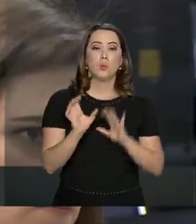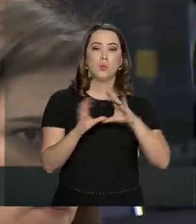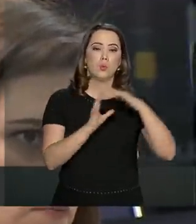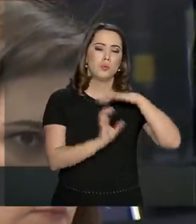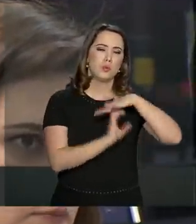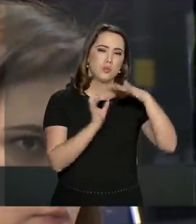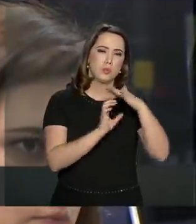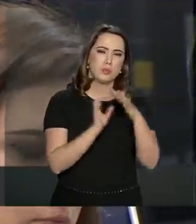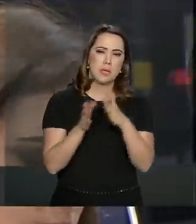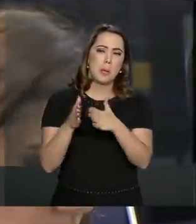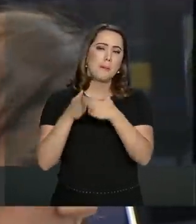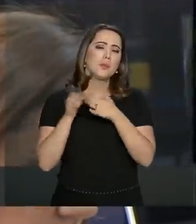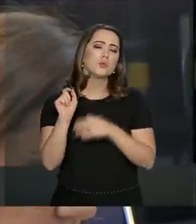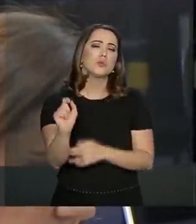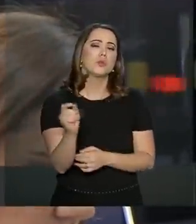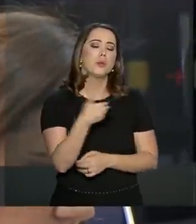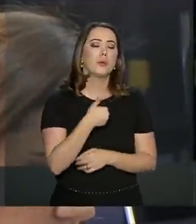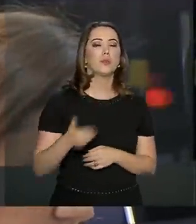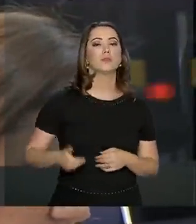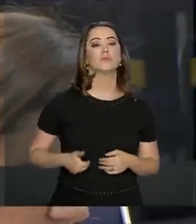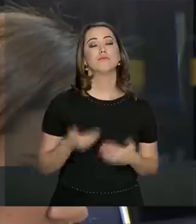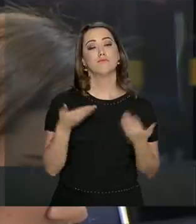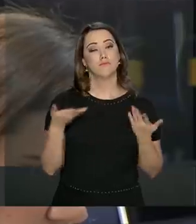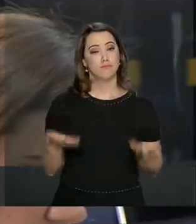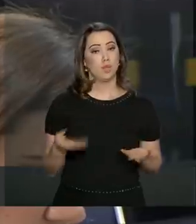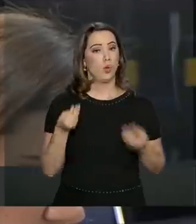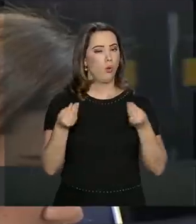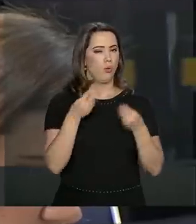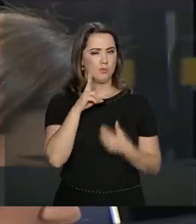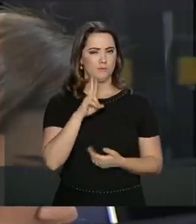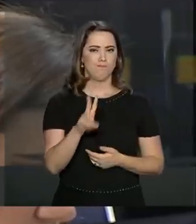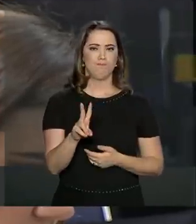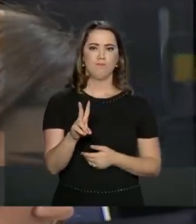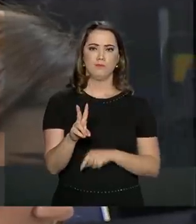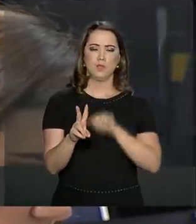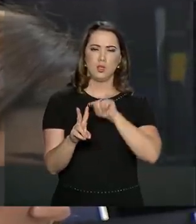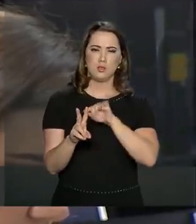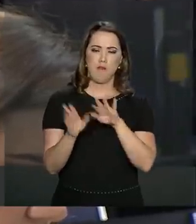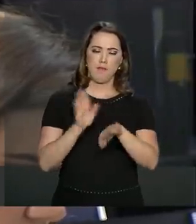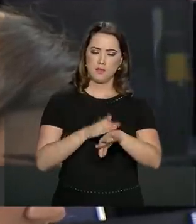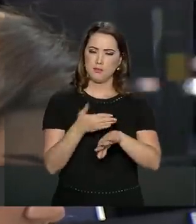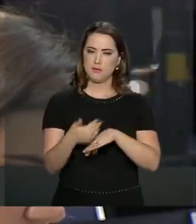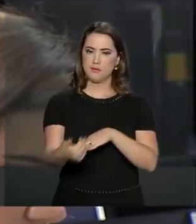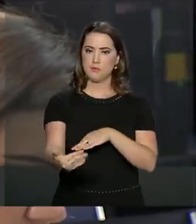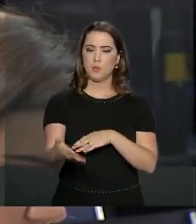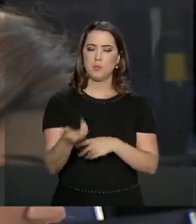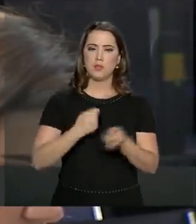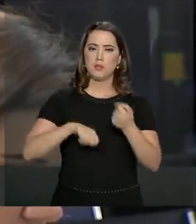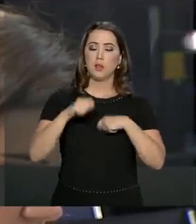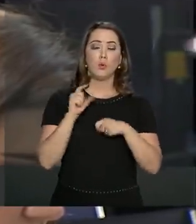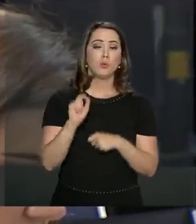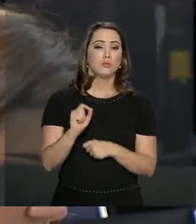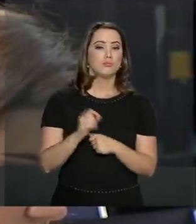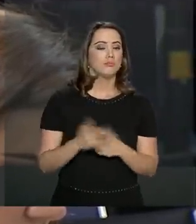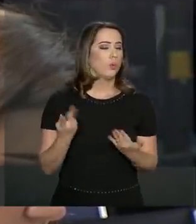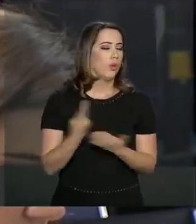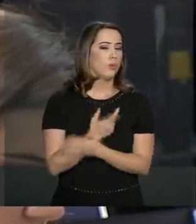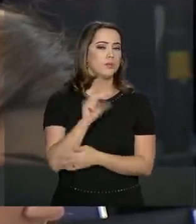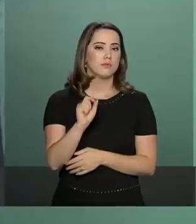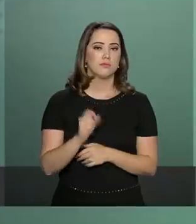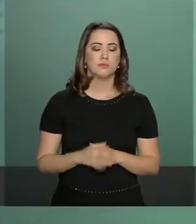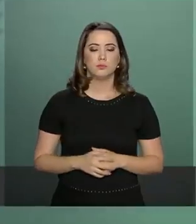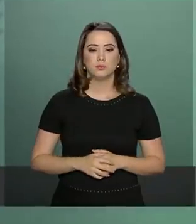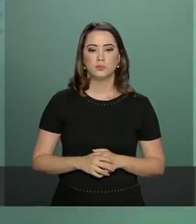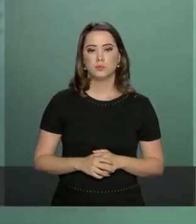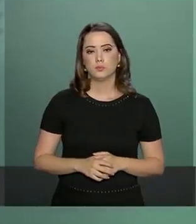fizeram alguma solicitação para o governo como que eles estão vendo o momento da economia o que foi passado para vocês